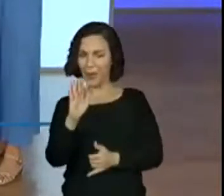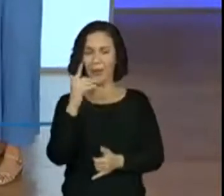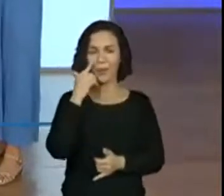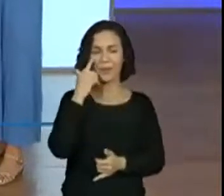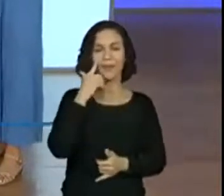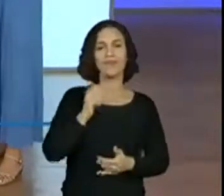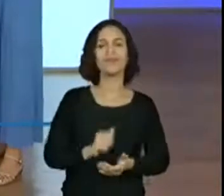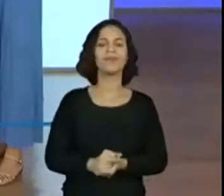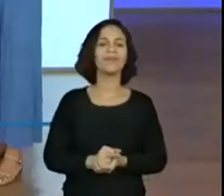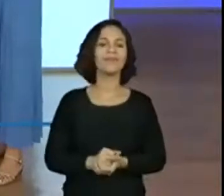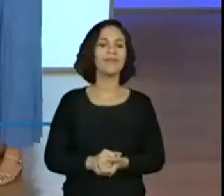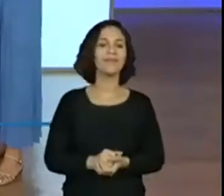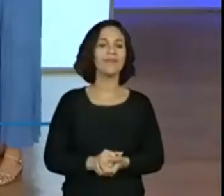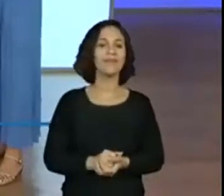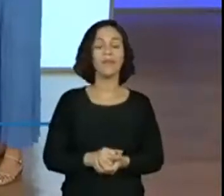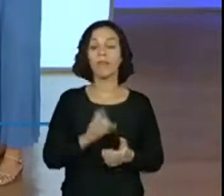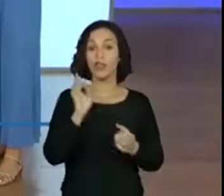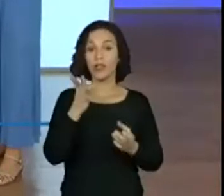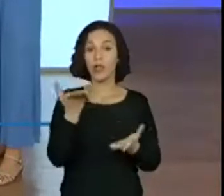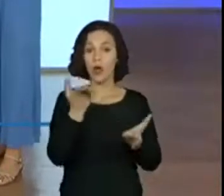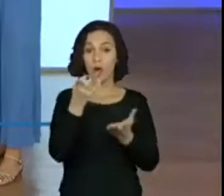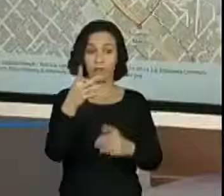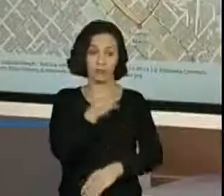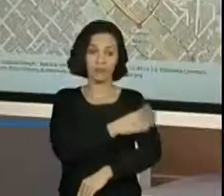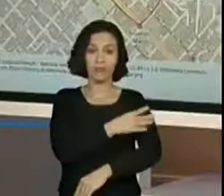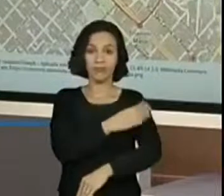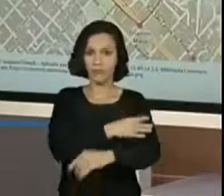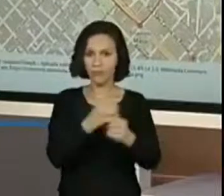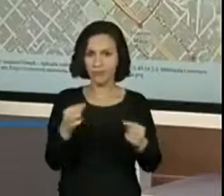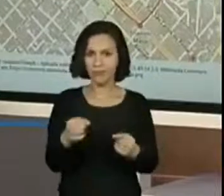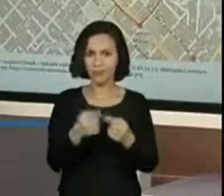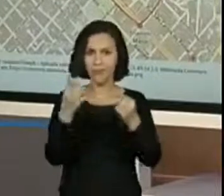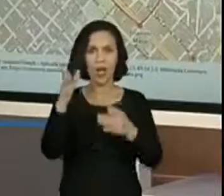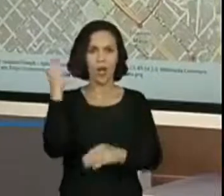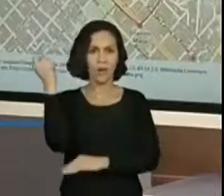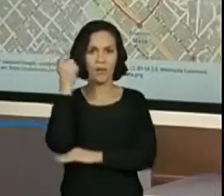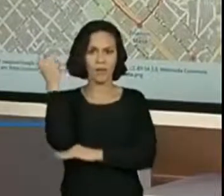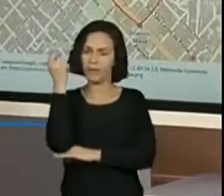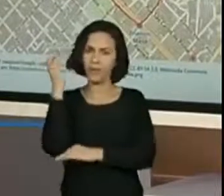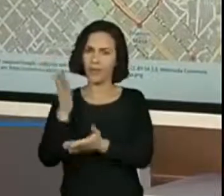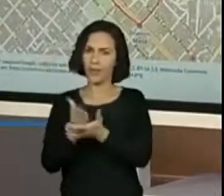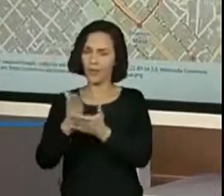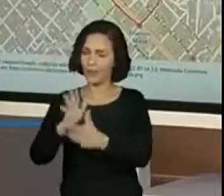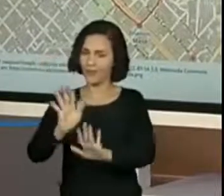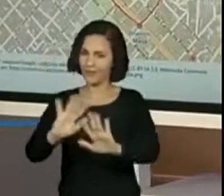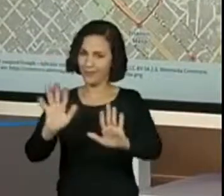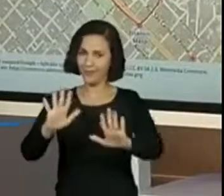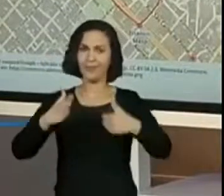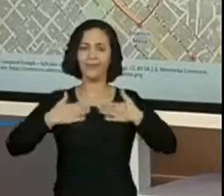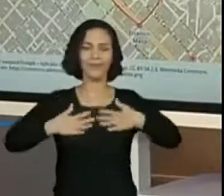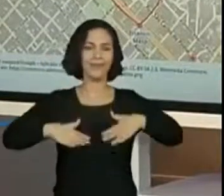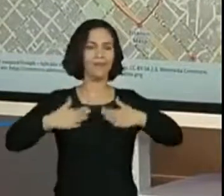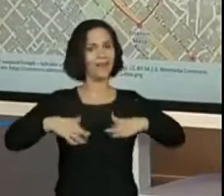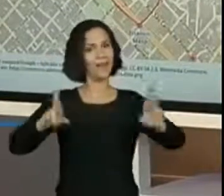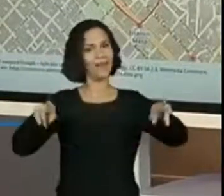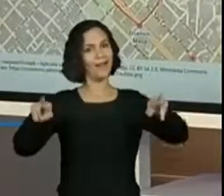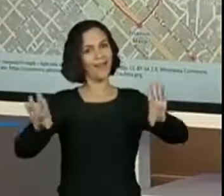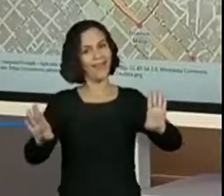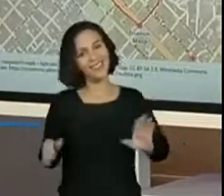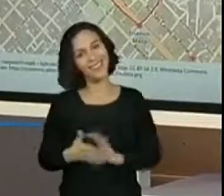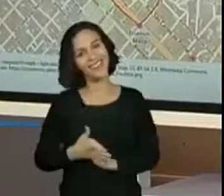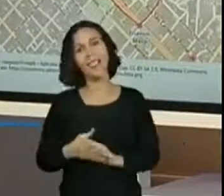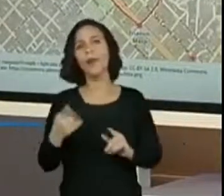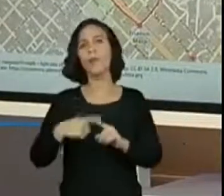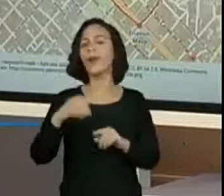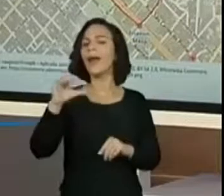Agora vai ser uma brincadeira exclusiva para o quarto ano. Não tem mais a Avenida Paulista. Fiquem tranquilos. Relaxem, tá? É que